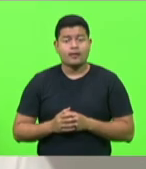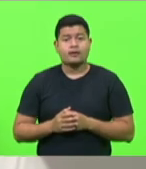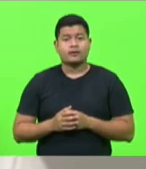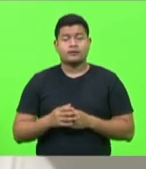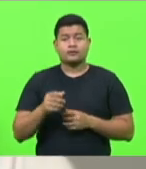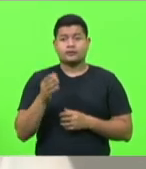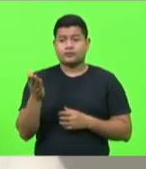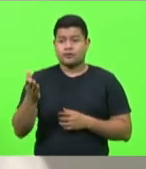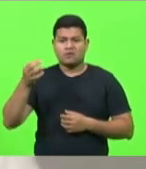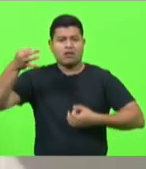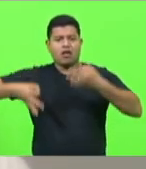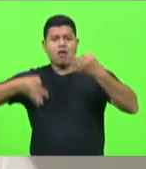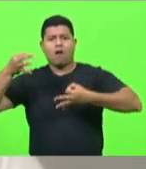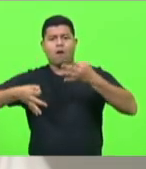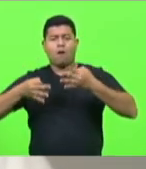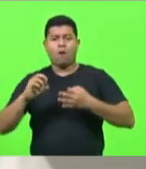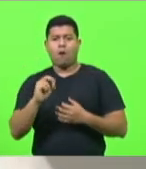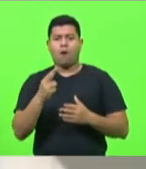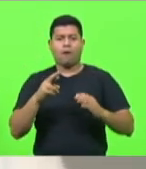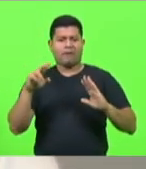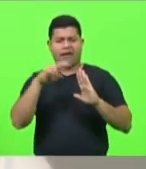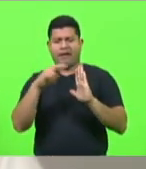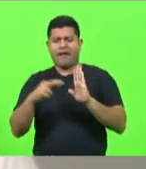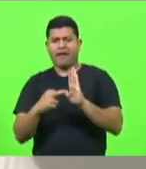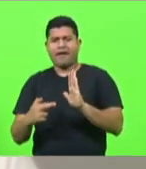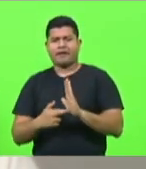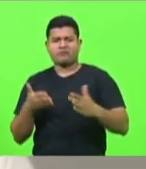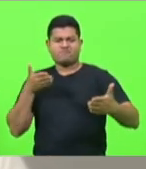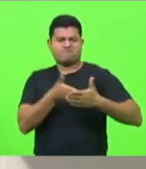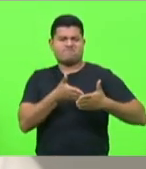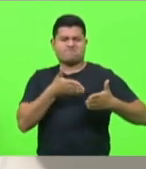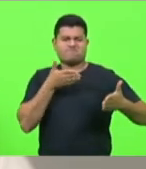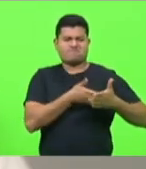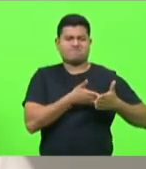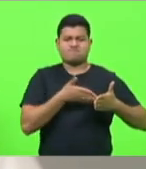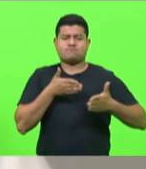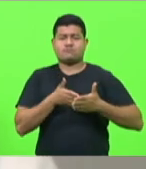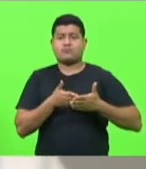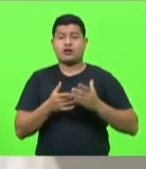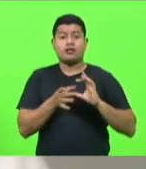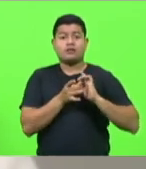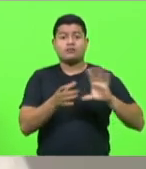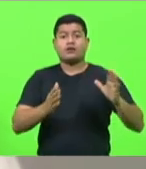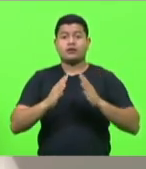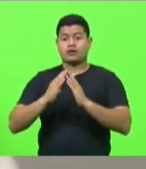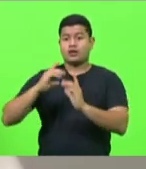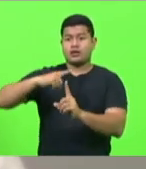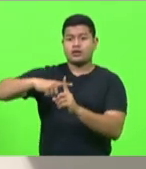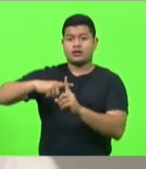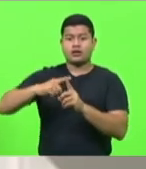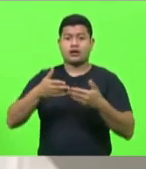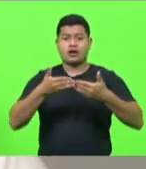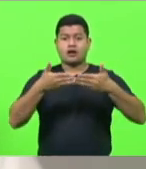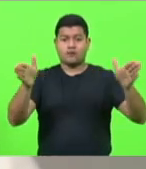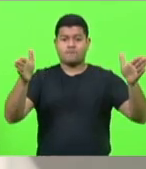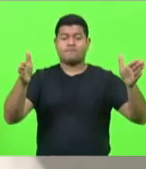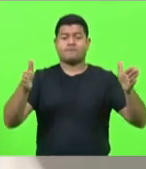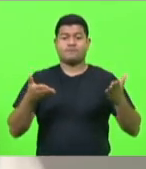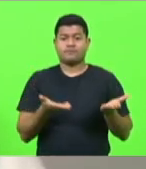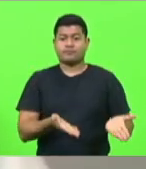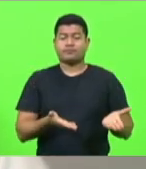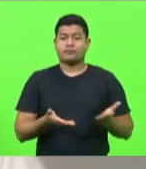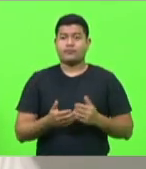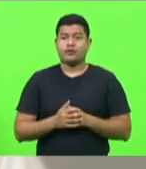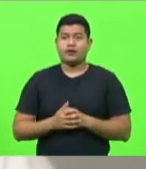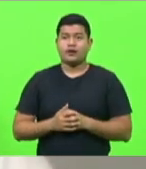não tente restringir essa liberdade de culto, de missa, que essas pessoas buscam. Não